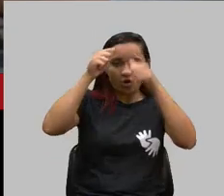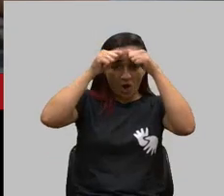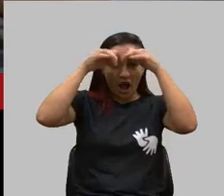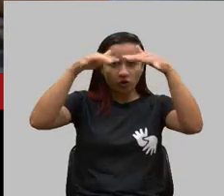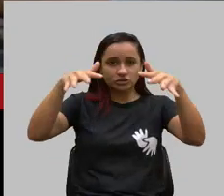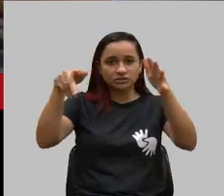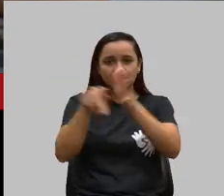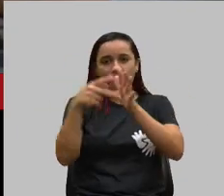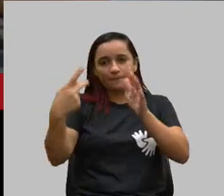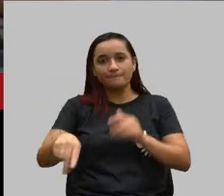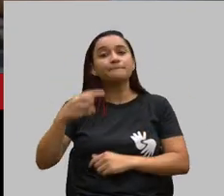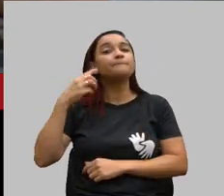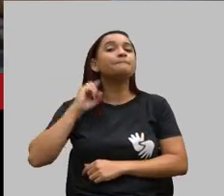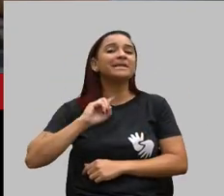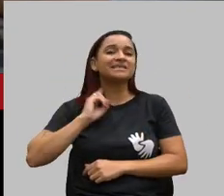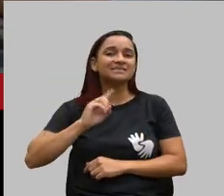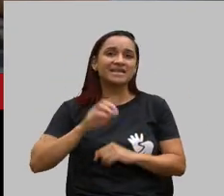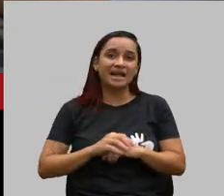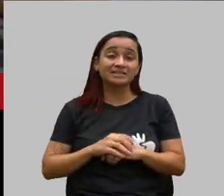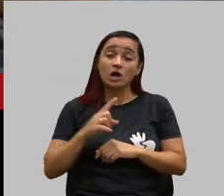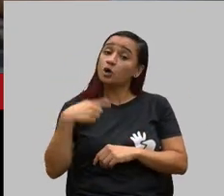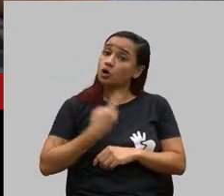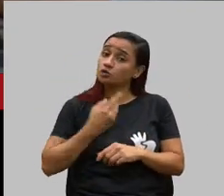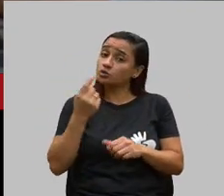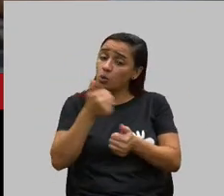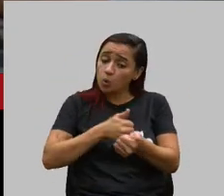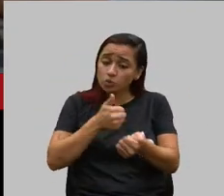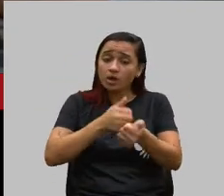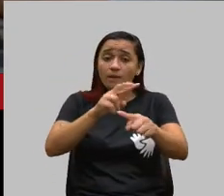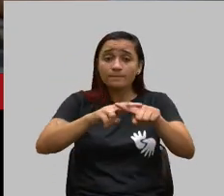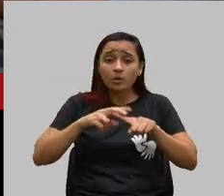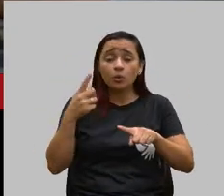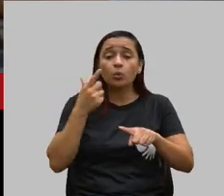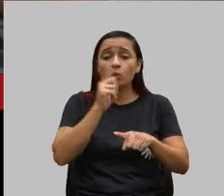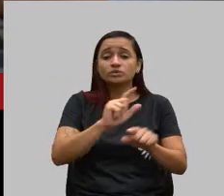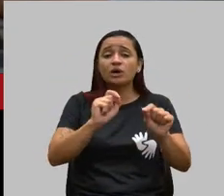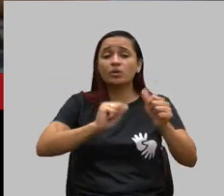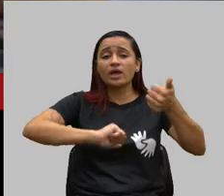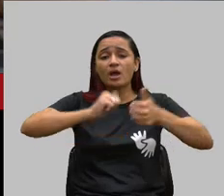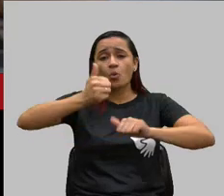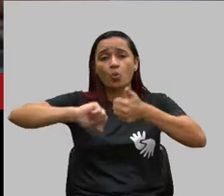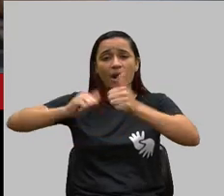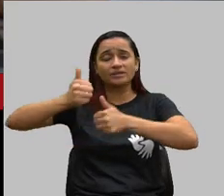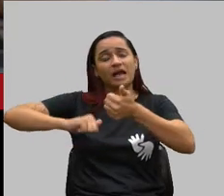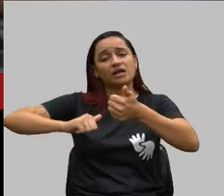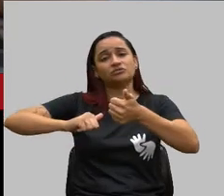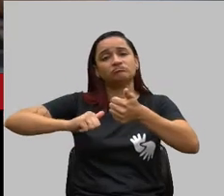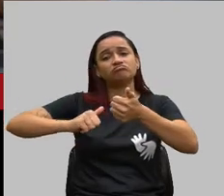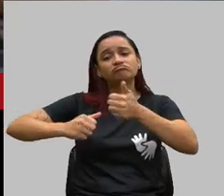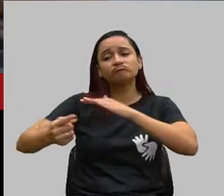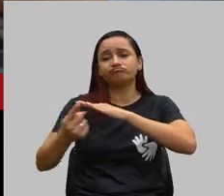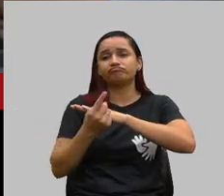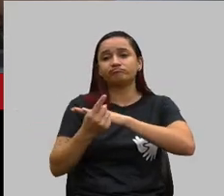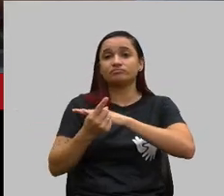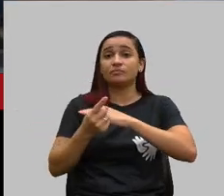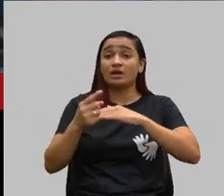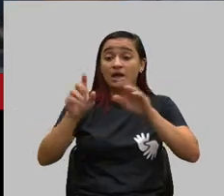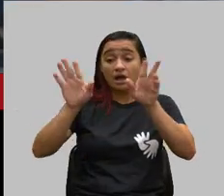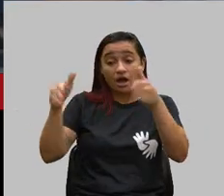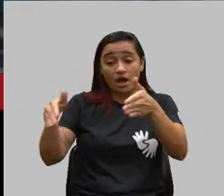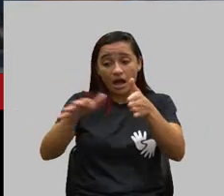uma informação de qualidade. É o que está faltando, tanto na área educacional que a minha área, que aí sim eu sou especialista,